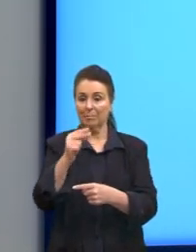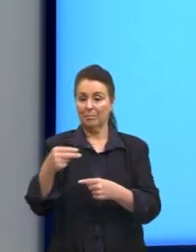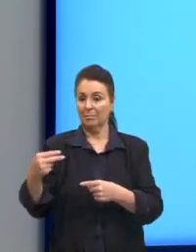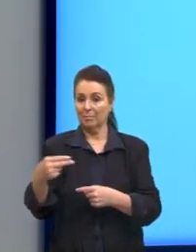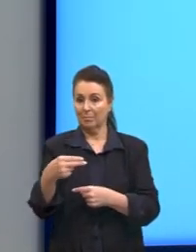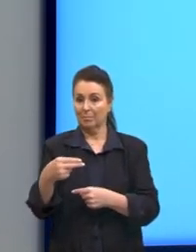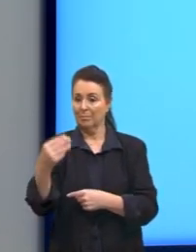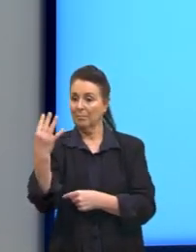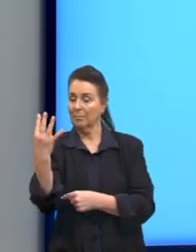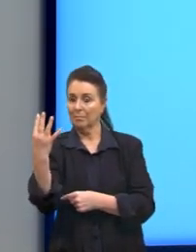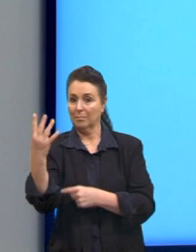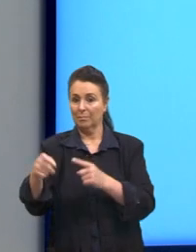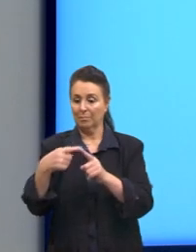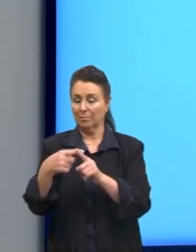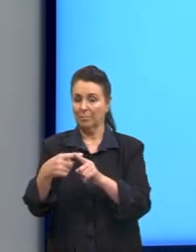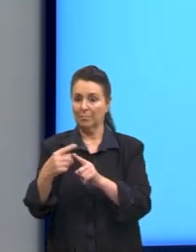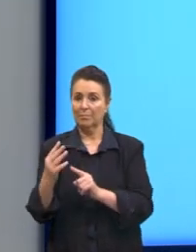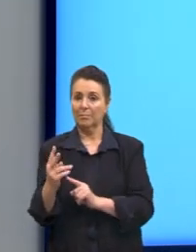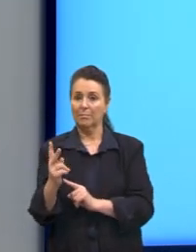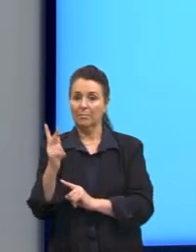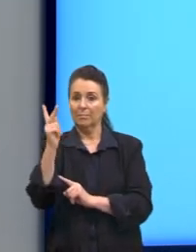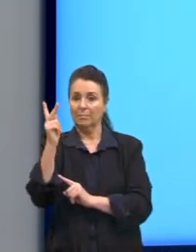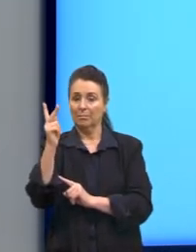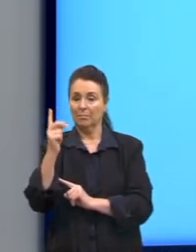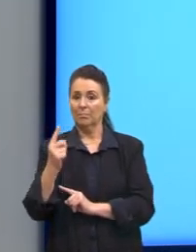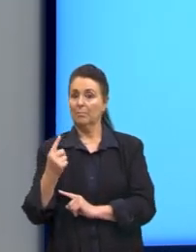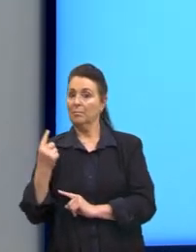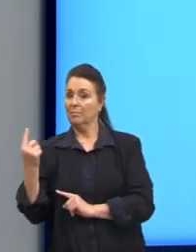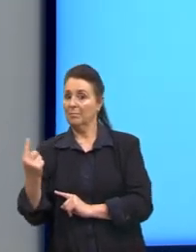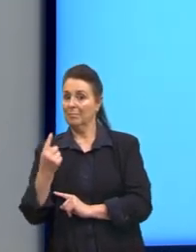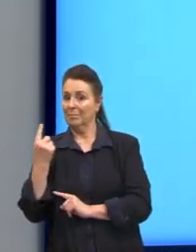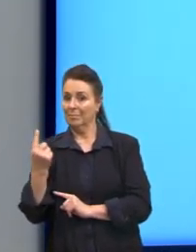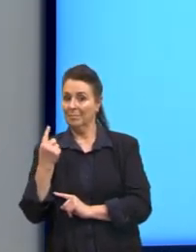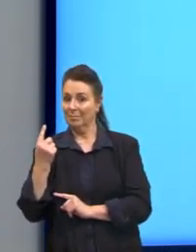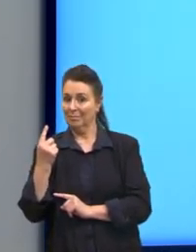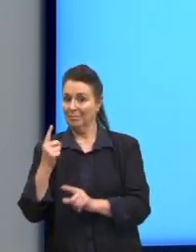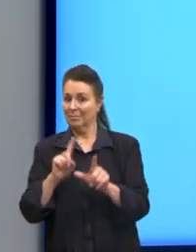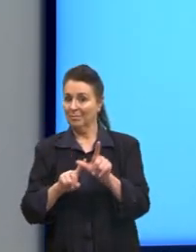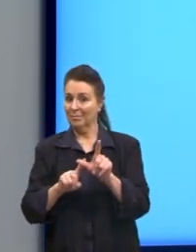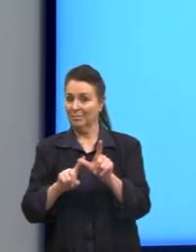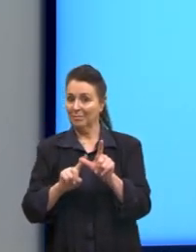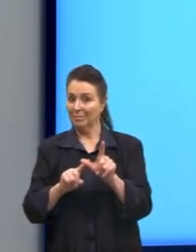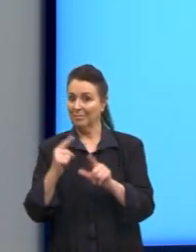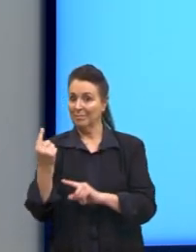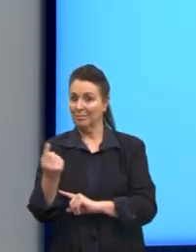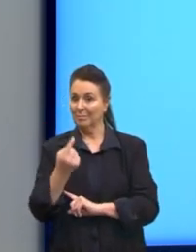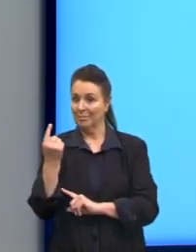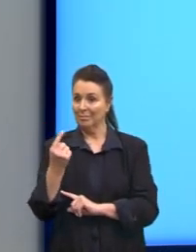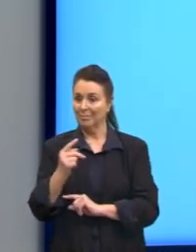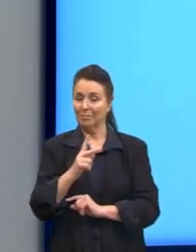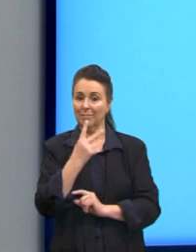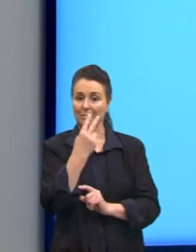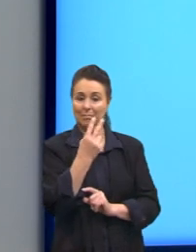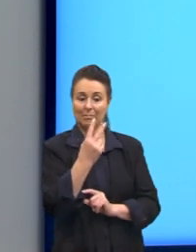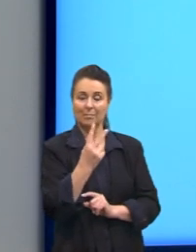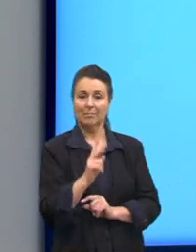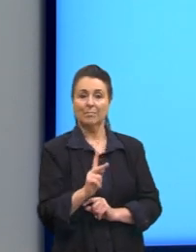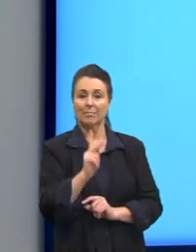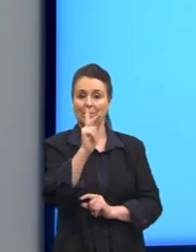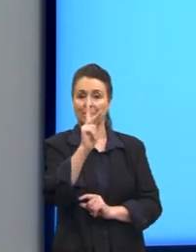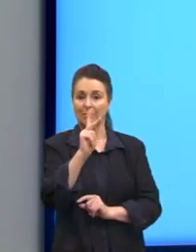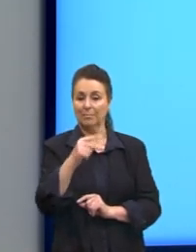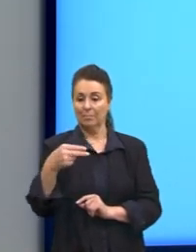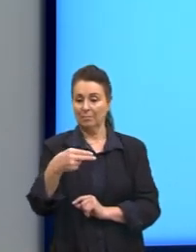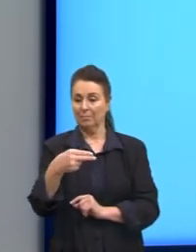4 mais K. e isolamos, né? Deixamos a letrinha do mesmo lado, então 2K é igual a 4,